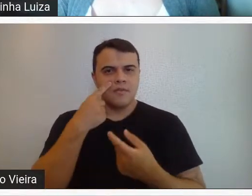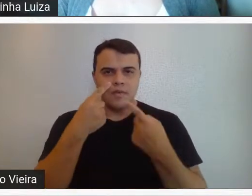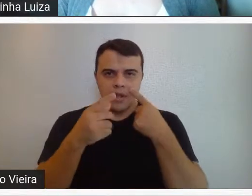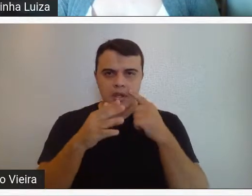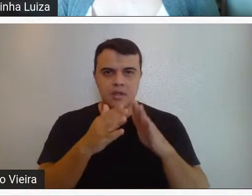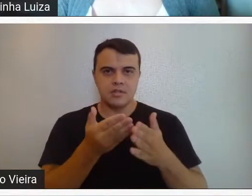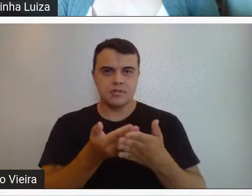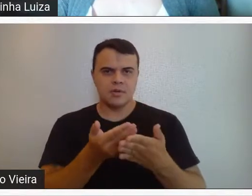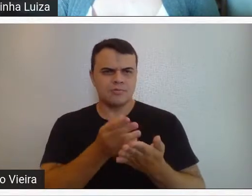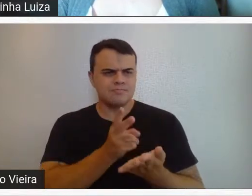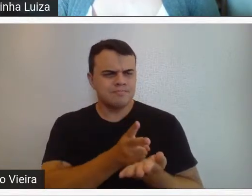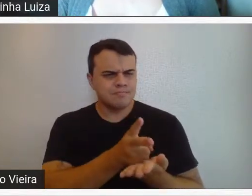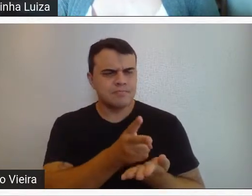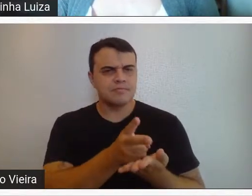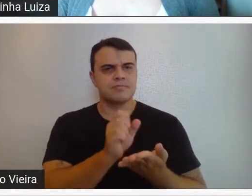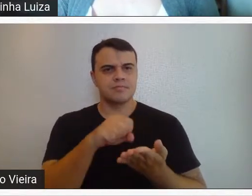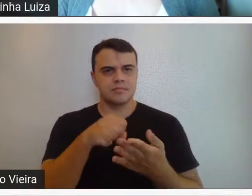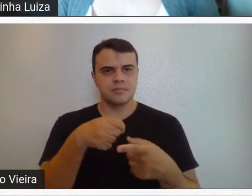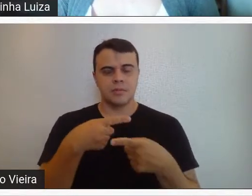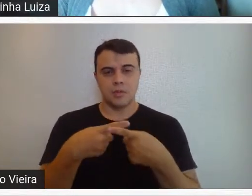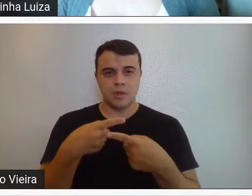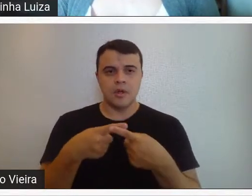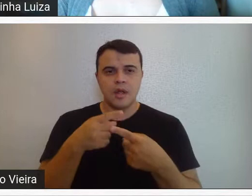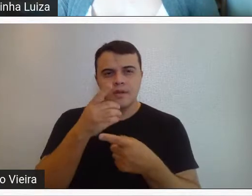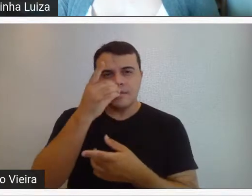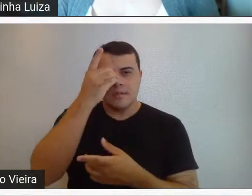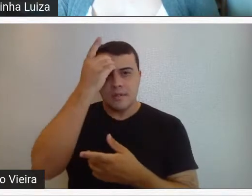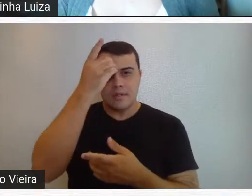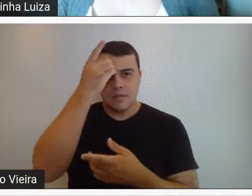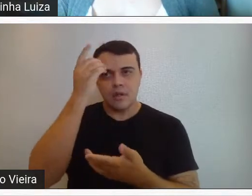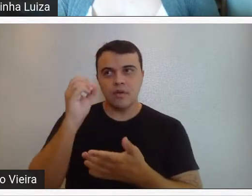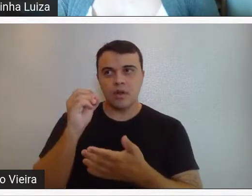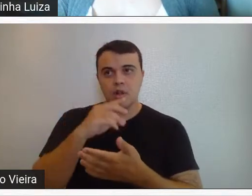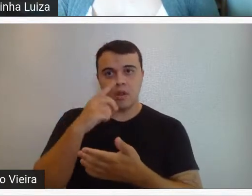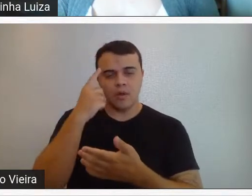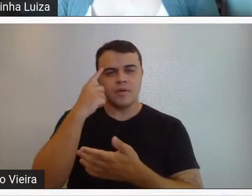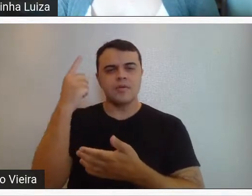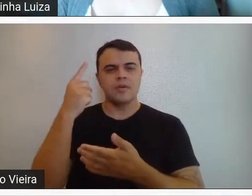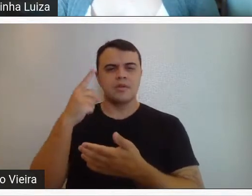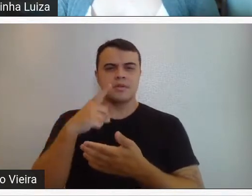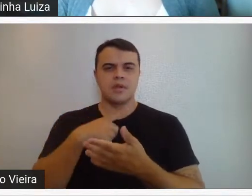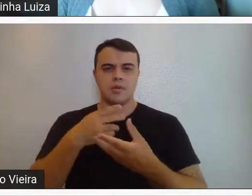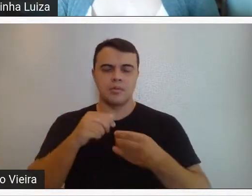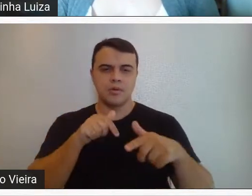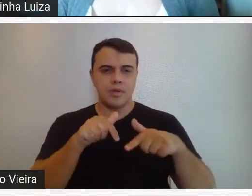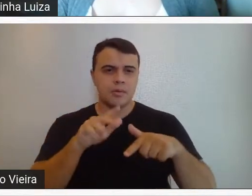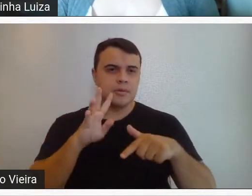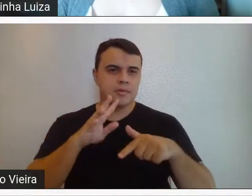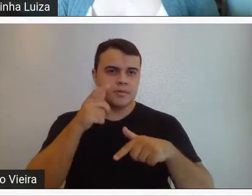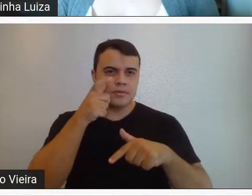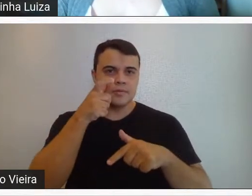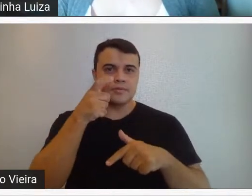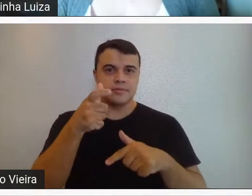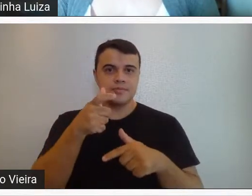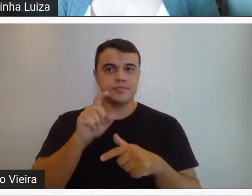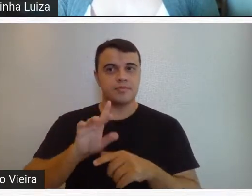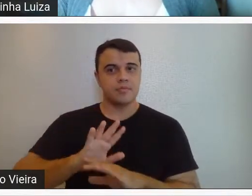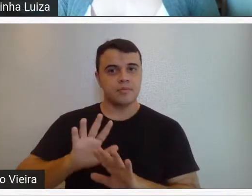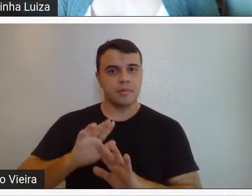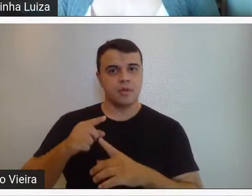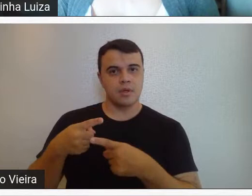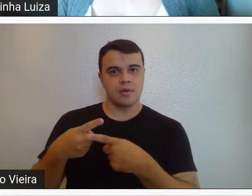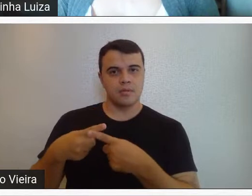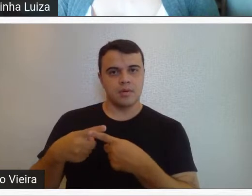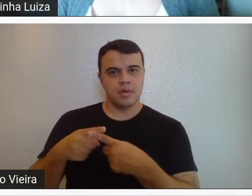escola muito ativa, muito criativa, muito inovadora também, com muitos trabalhos interessantíssimos, não só no que diz